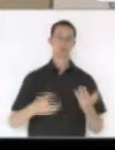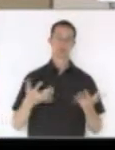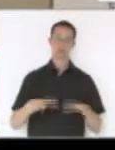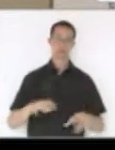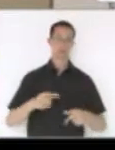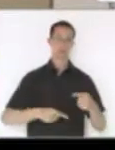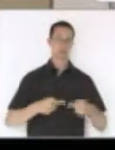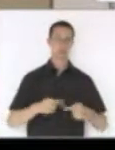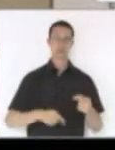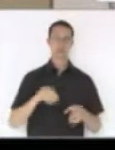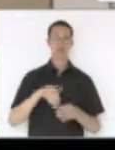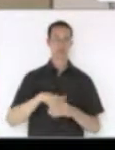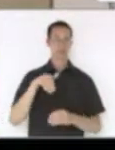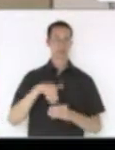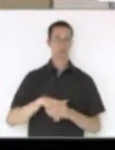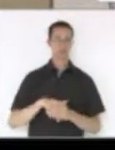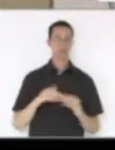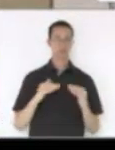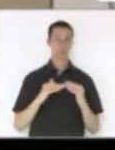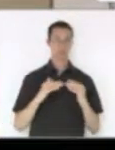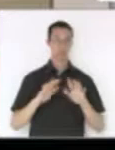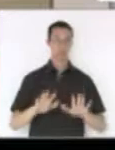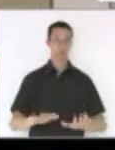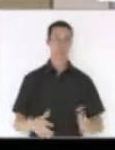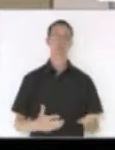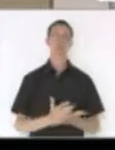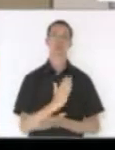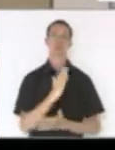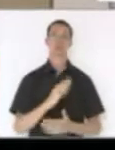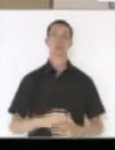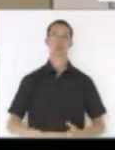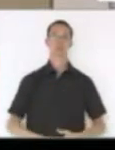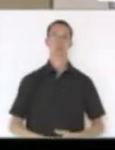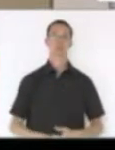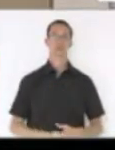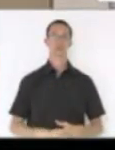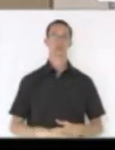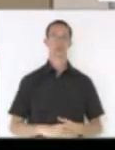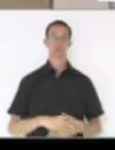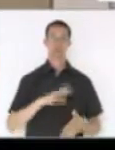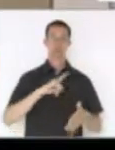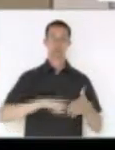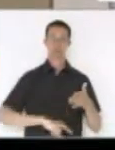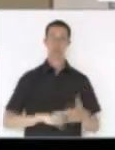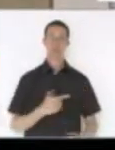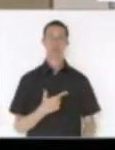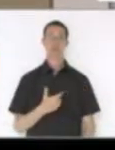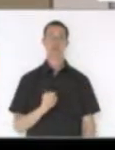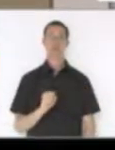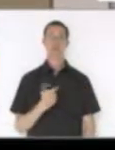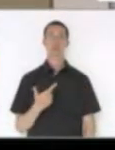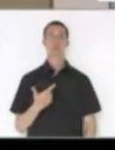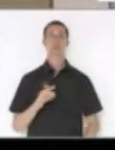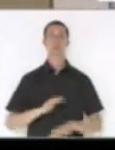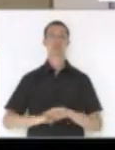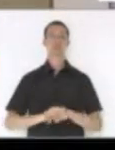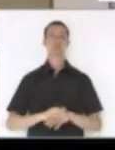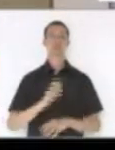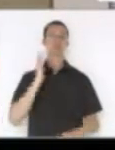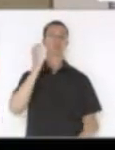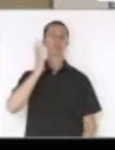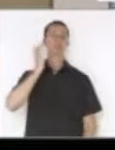discutir em votação, quem tiver de acordo permaneça como está, aprovado. Moção 282, da deputada Ana Paula Lima,